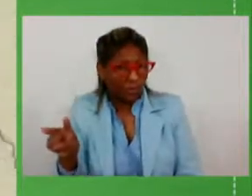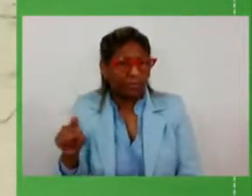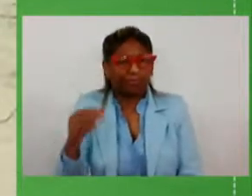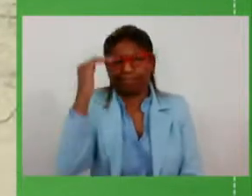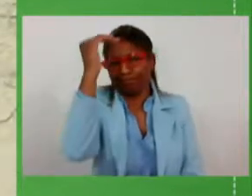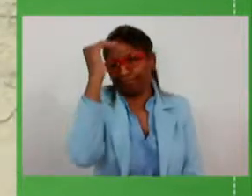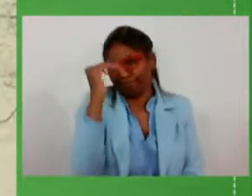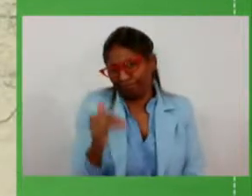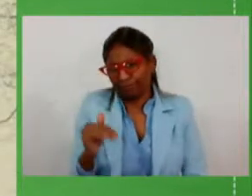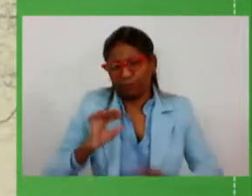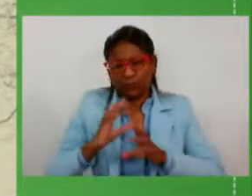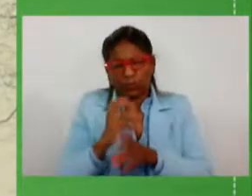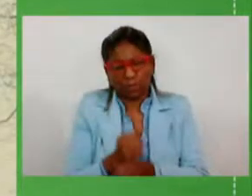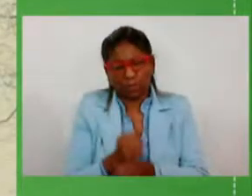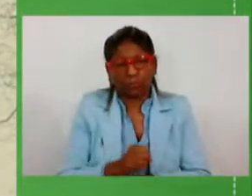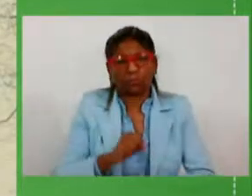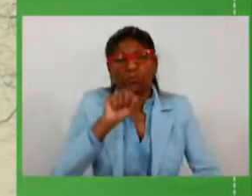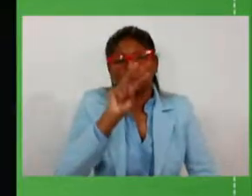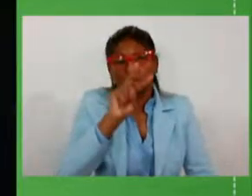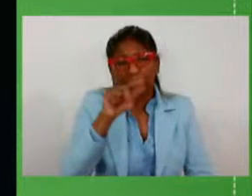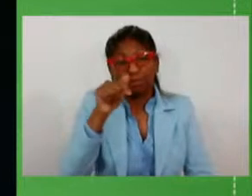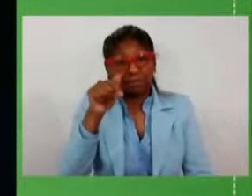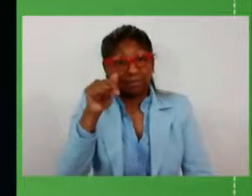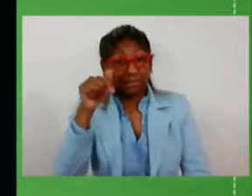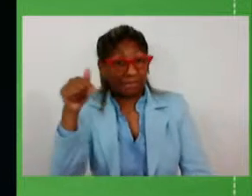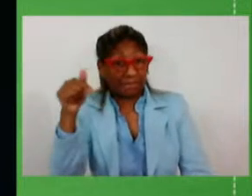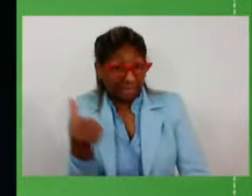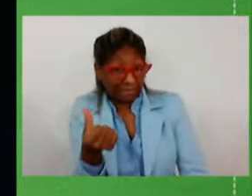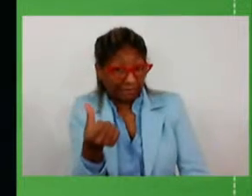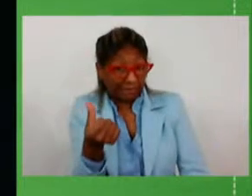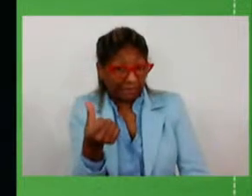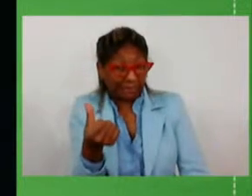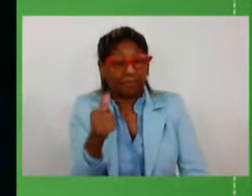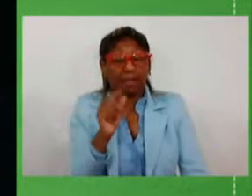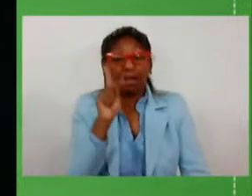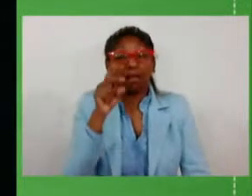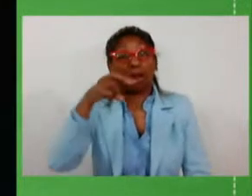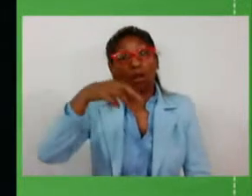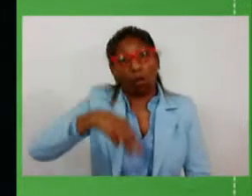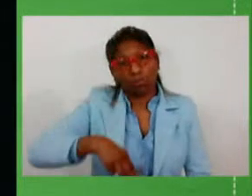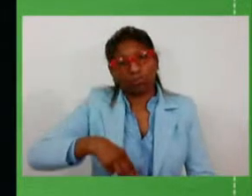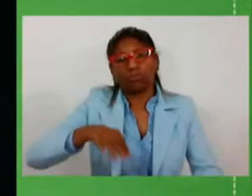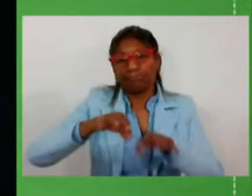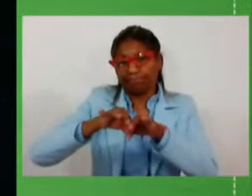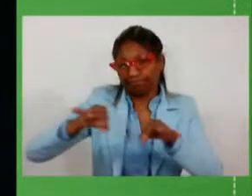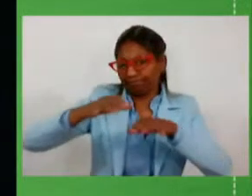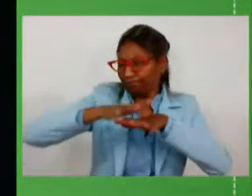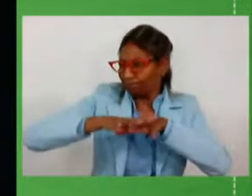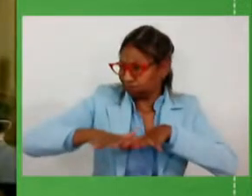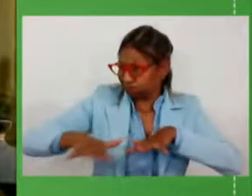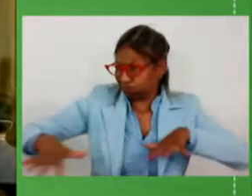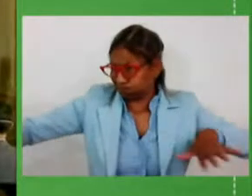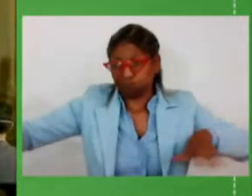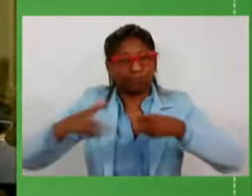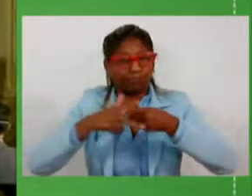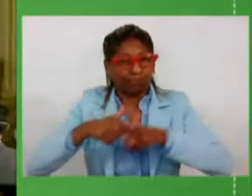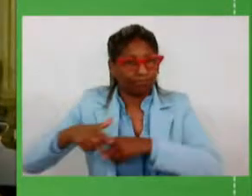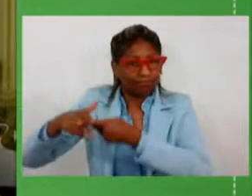num total de 276 quilômetros de vias que serão recuperadas